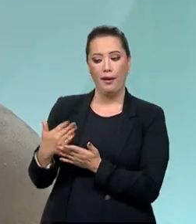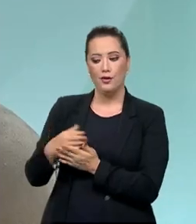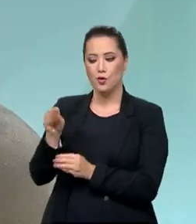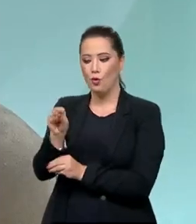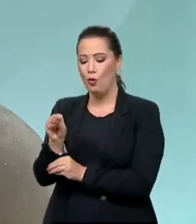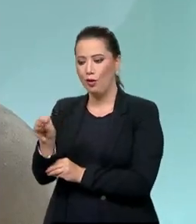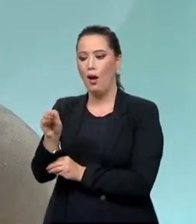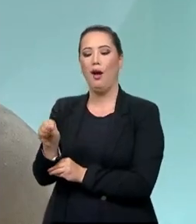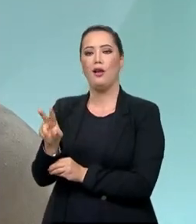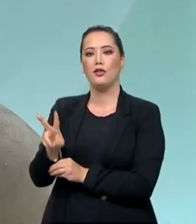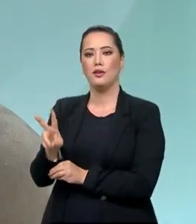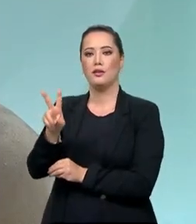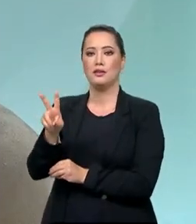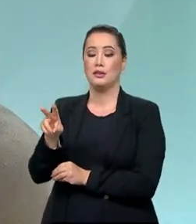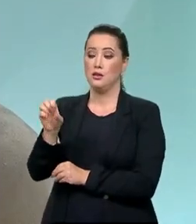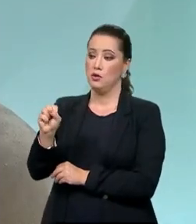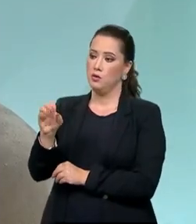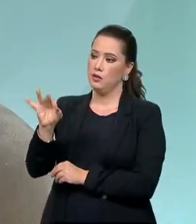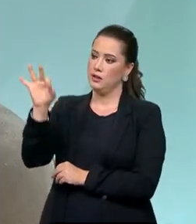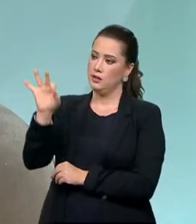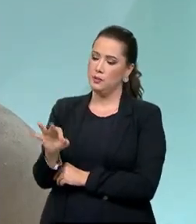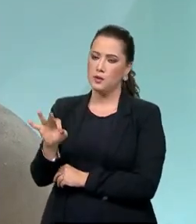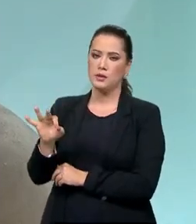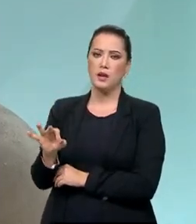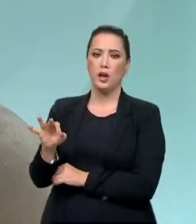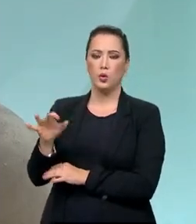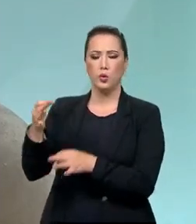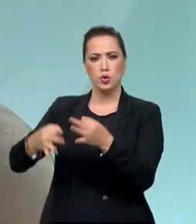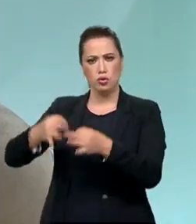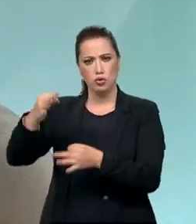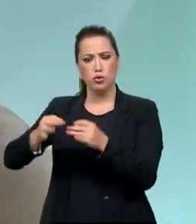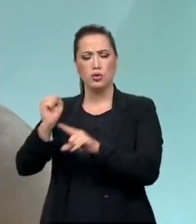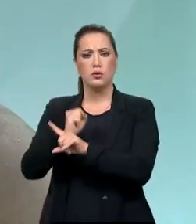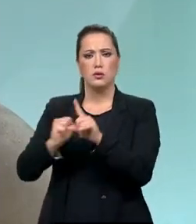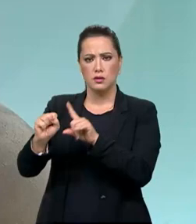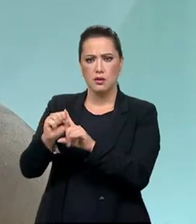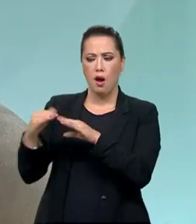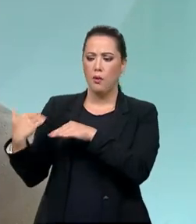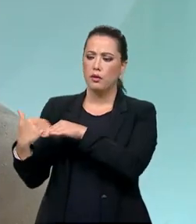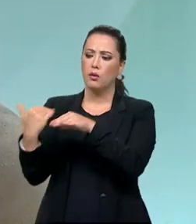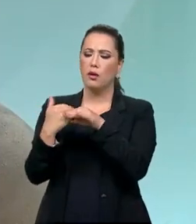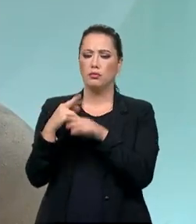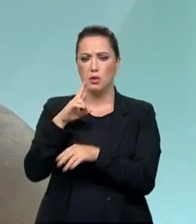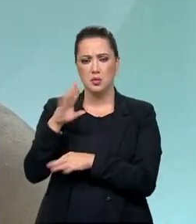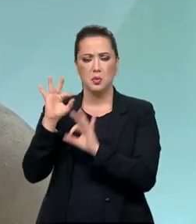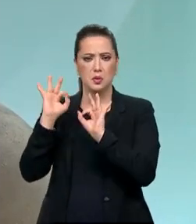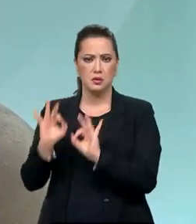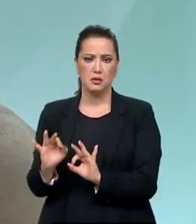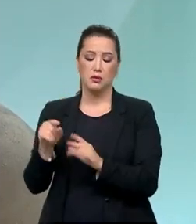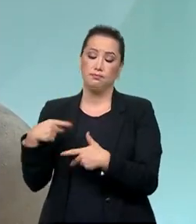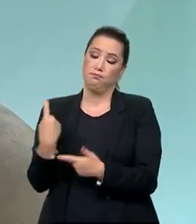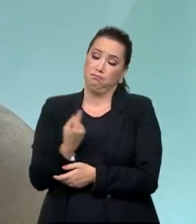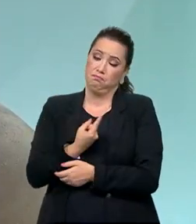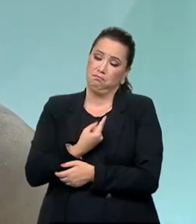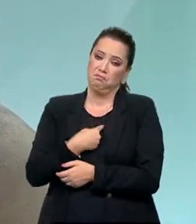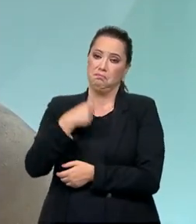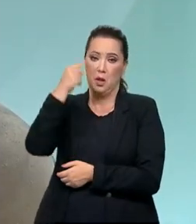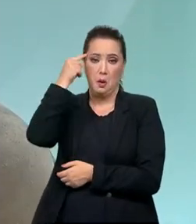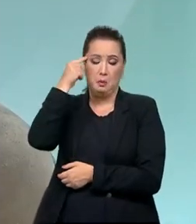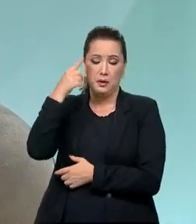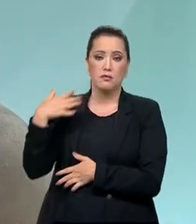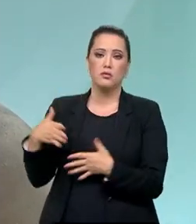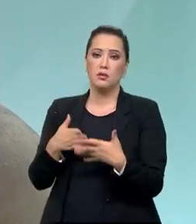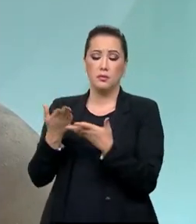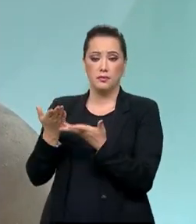caminho de justiça social, de harmonia, de fato, solucionado. Por isso eu penso que é o caminho.